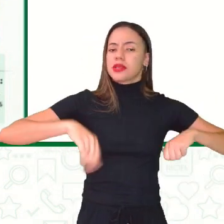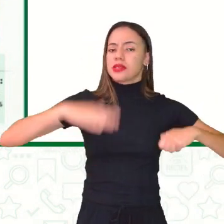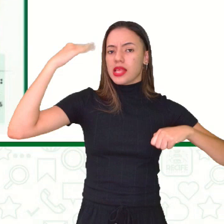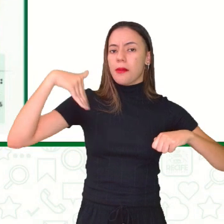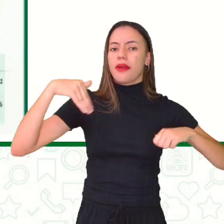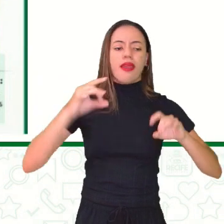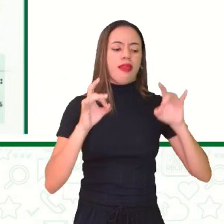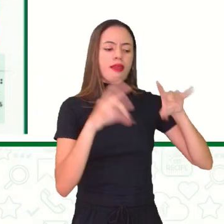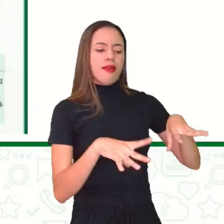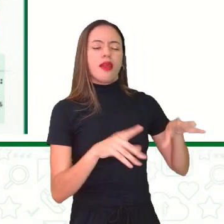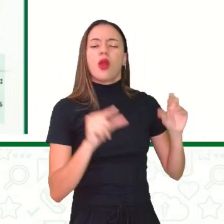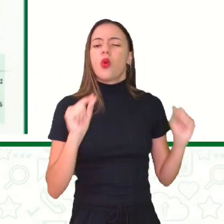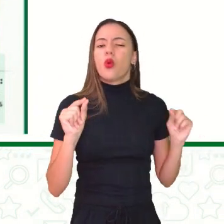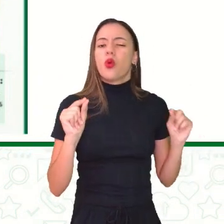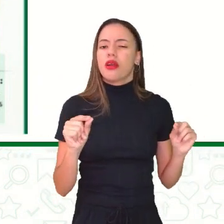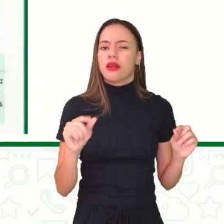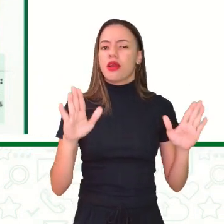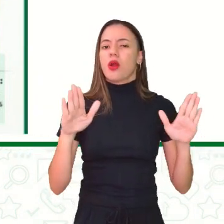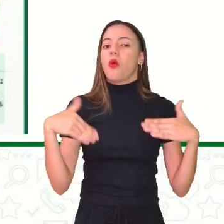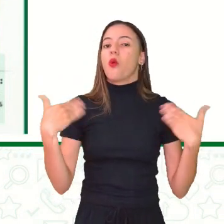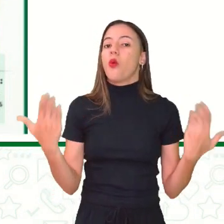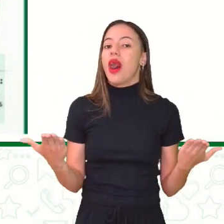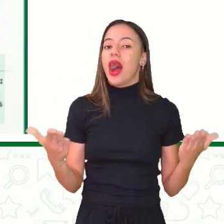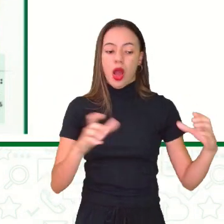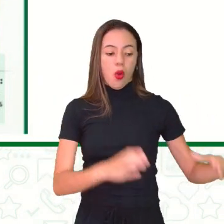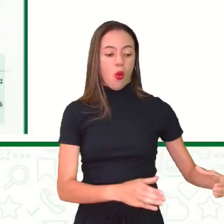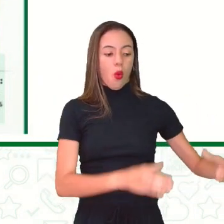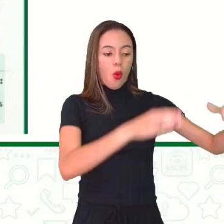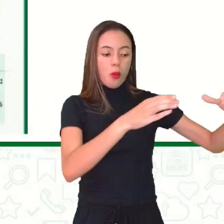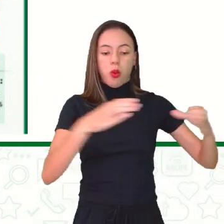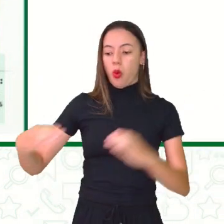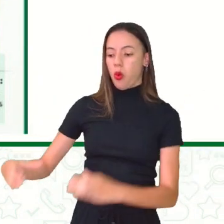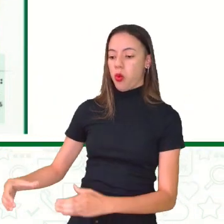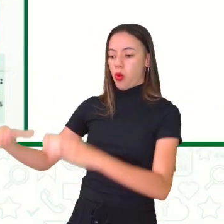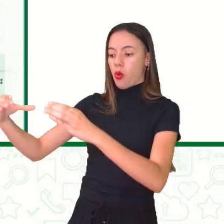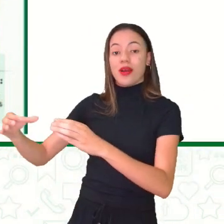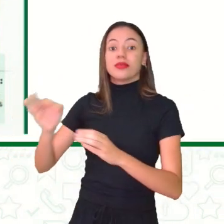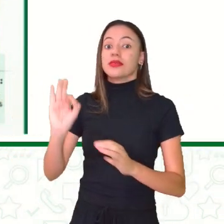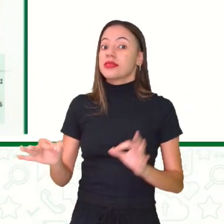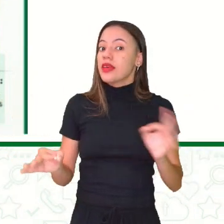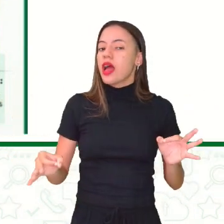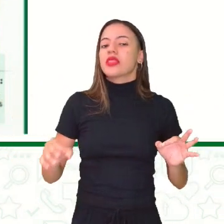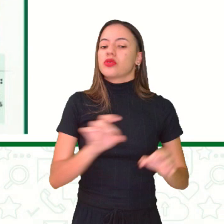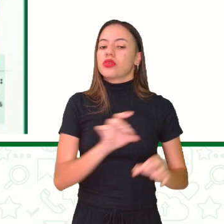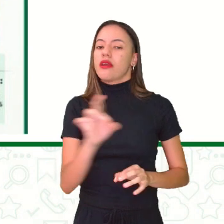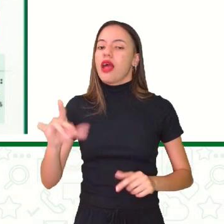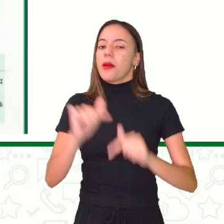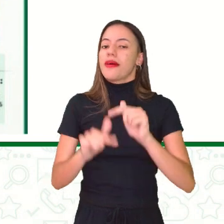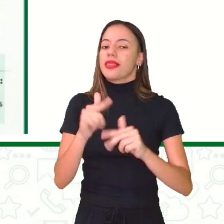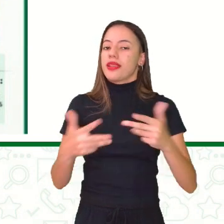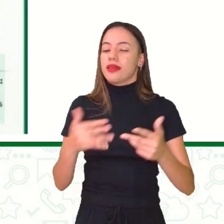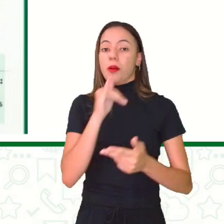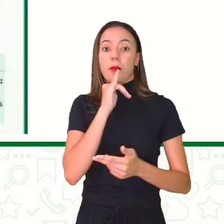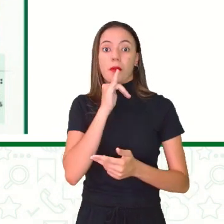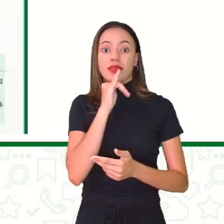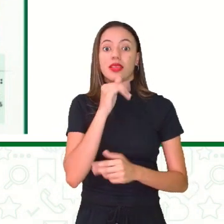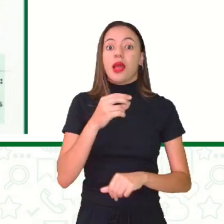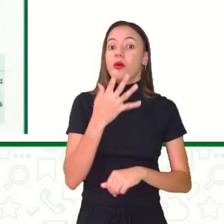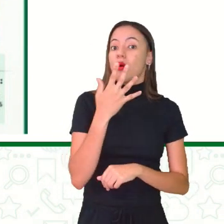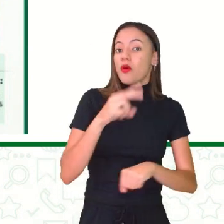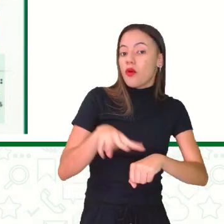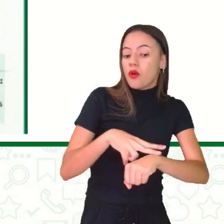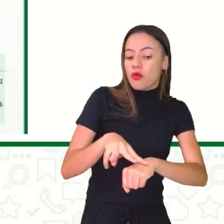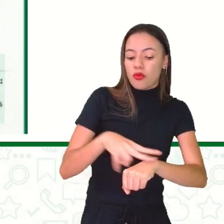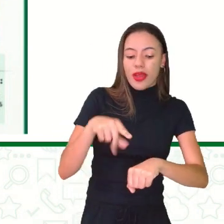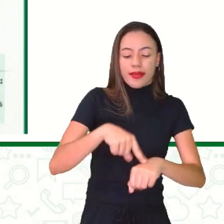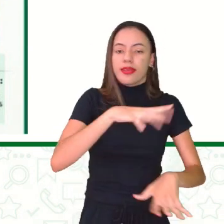colocar nelas. Para quais são os coletores corretos de cada material. Por exemplo, o verde é para coletar material